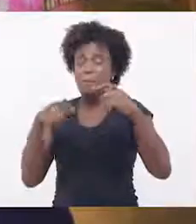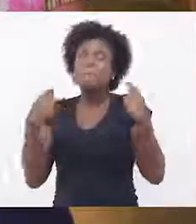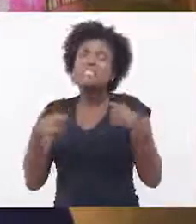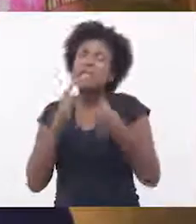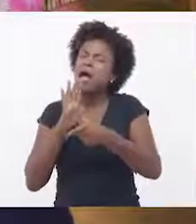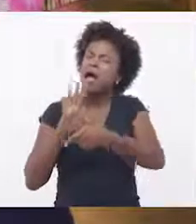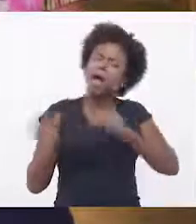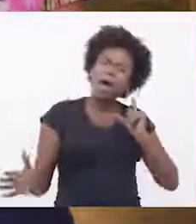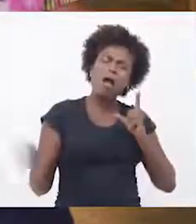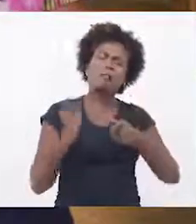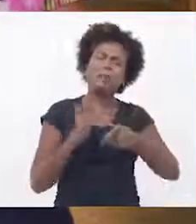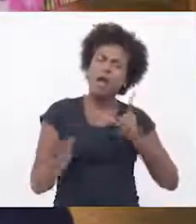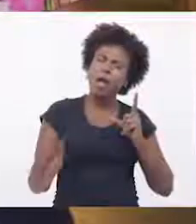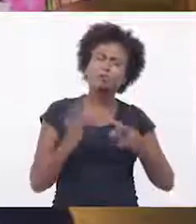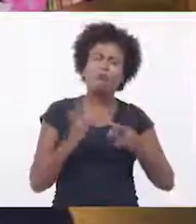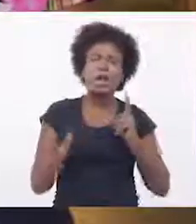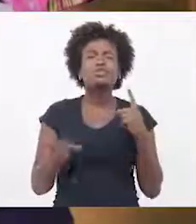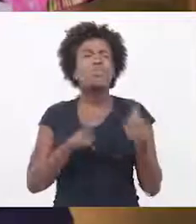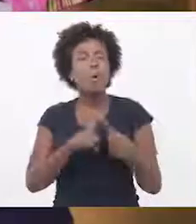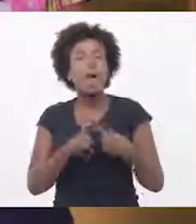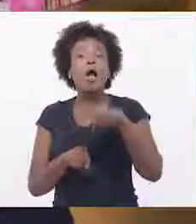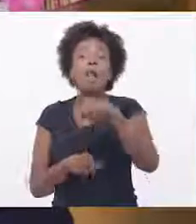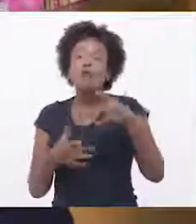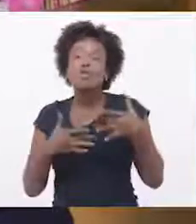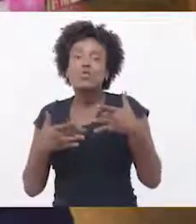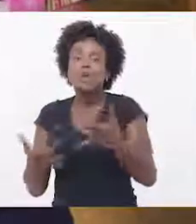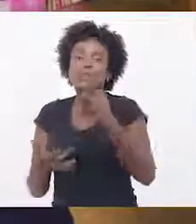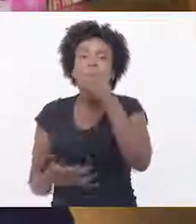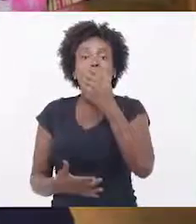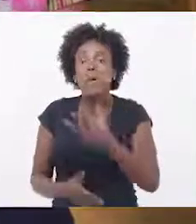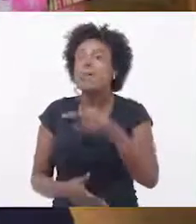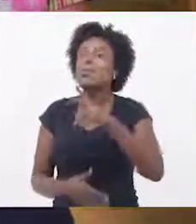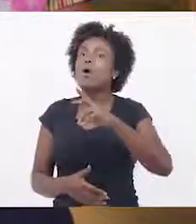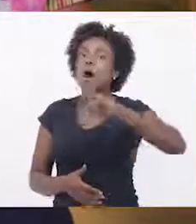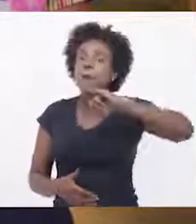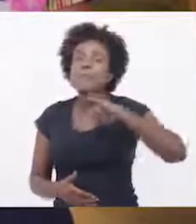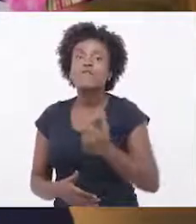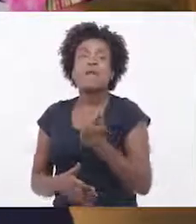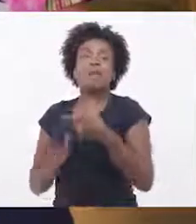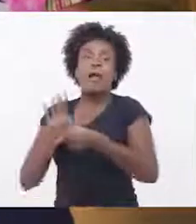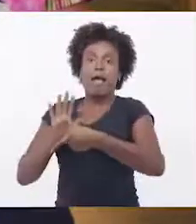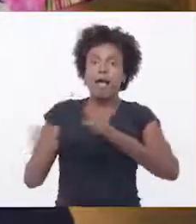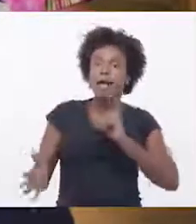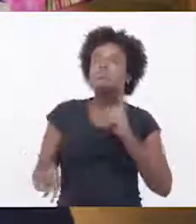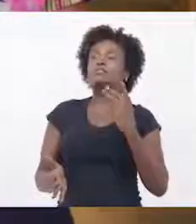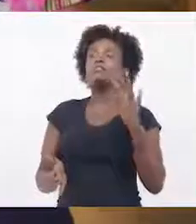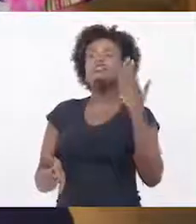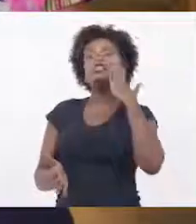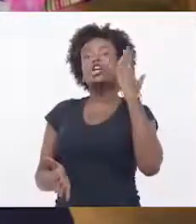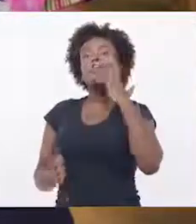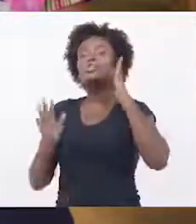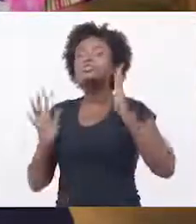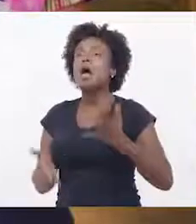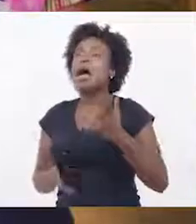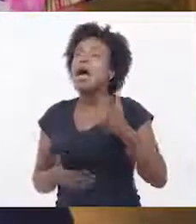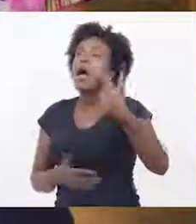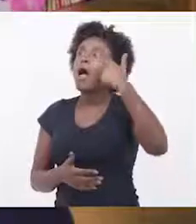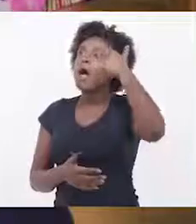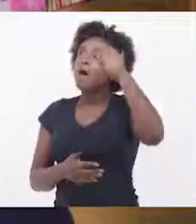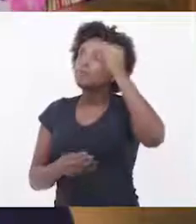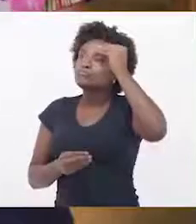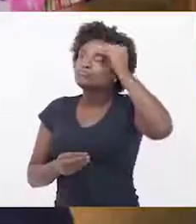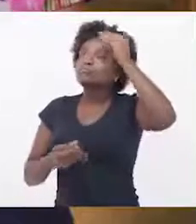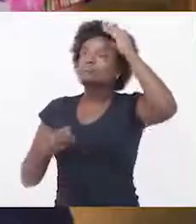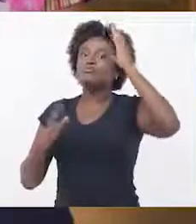comecem o ciclo de engajamento de voluntários o quanto antes, para a gente ter grupos de voluntários que vão sendo estimulados ao longo da campanha.